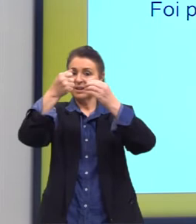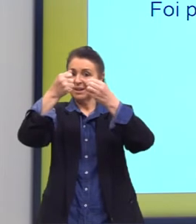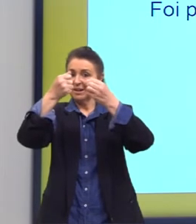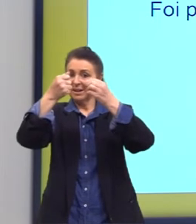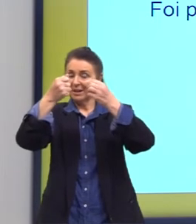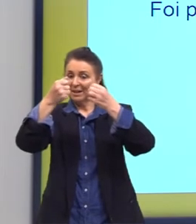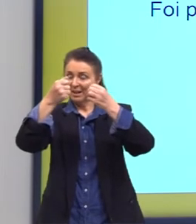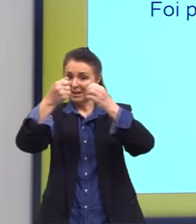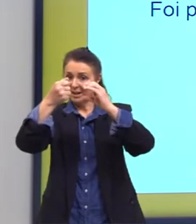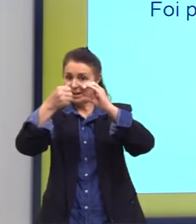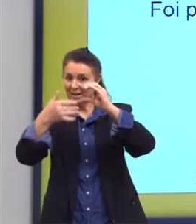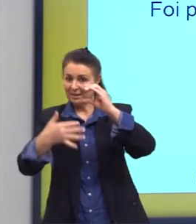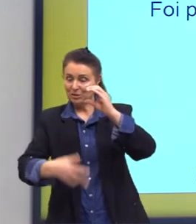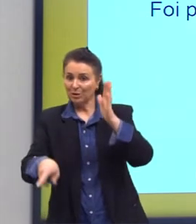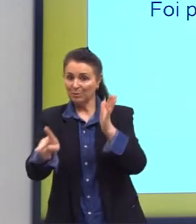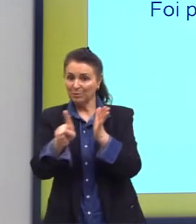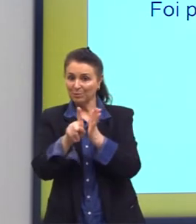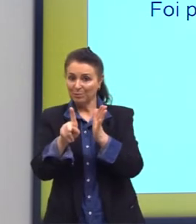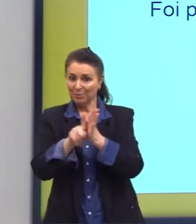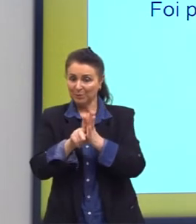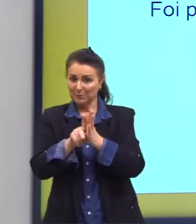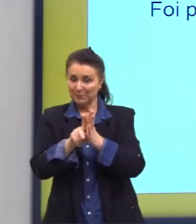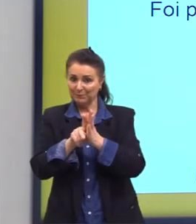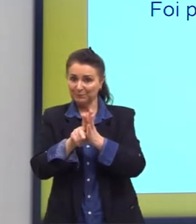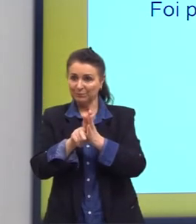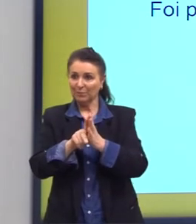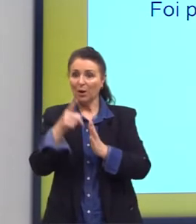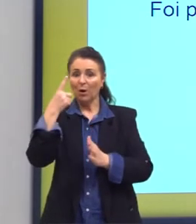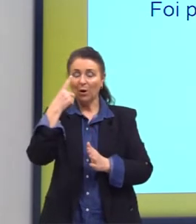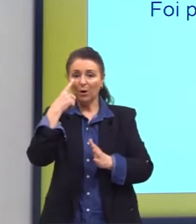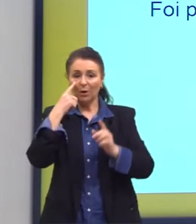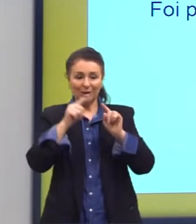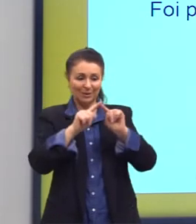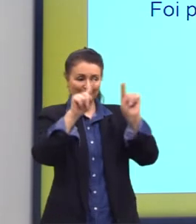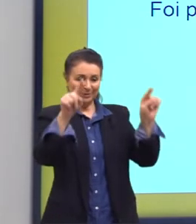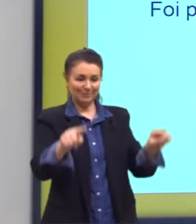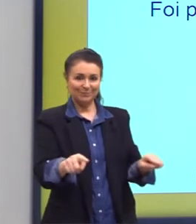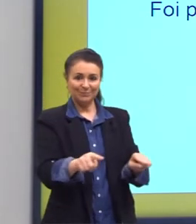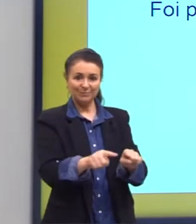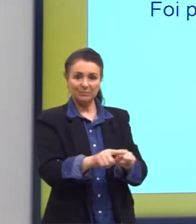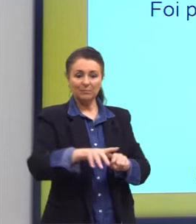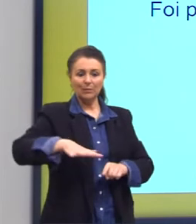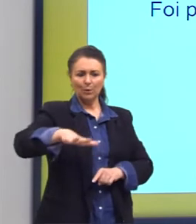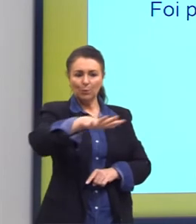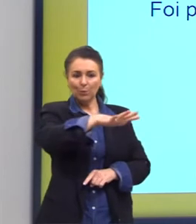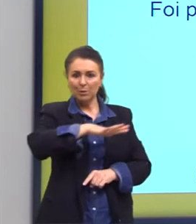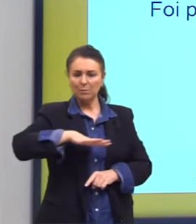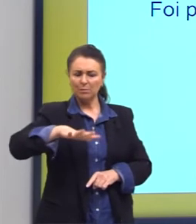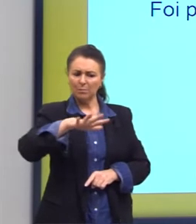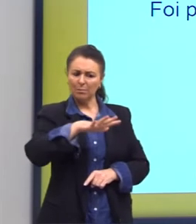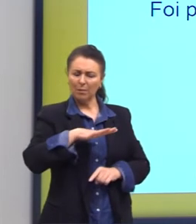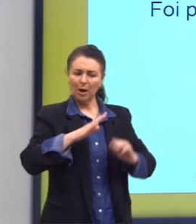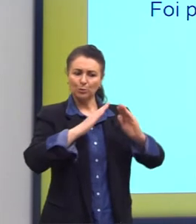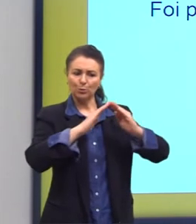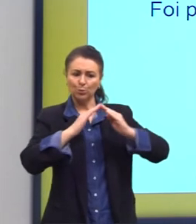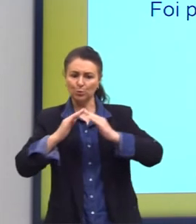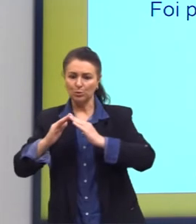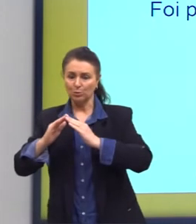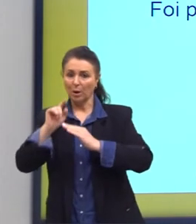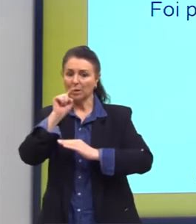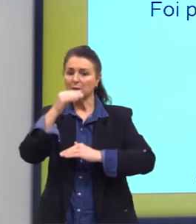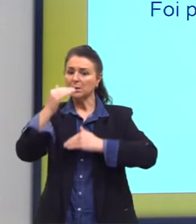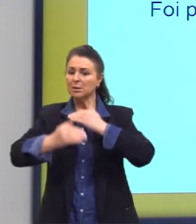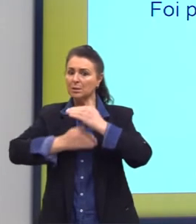Então a gente tem ali, com base nesse quadro que nós vimos, o espaço do Curtiço se desenvolve nessas